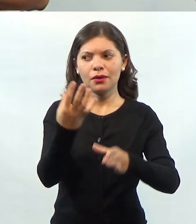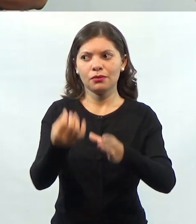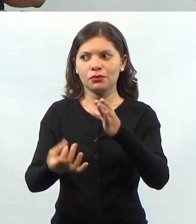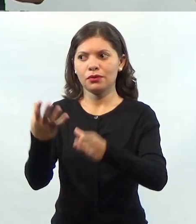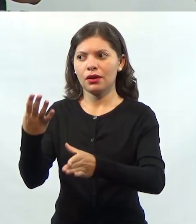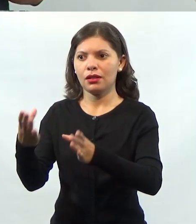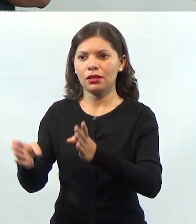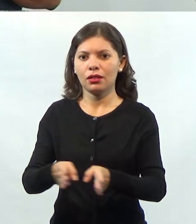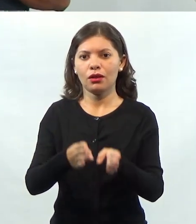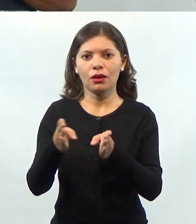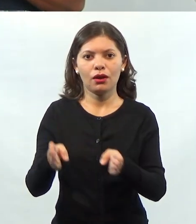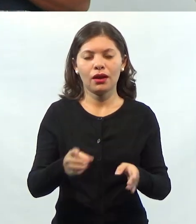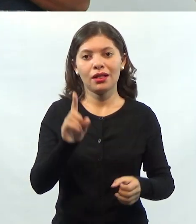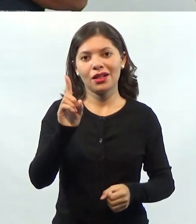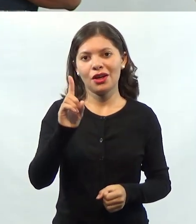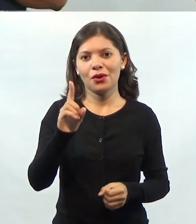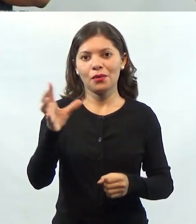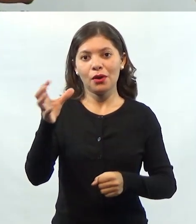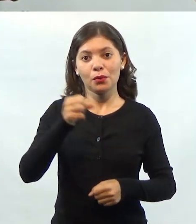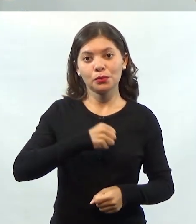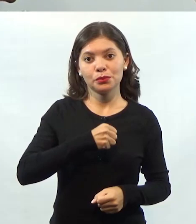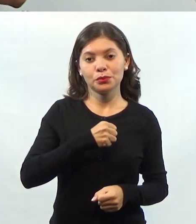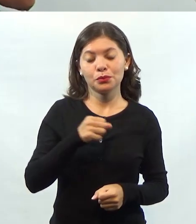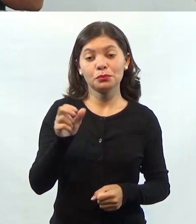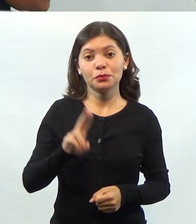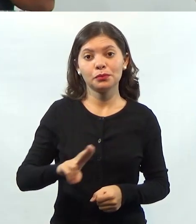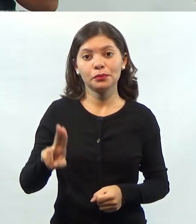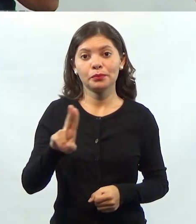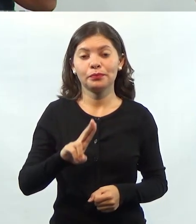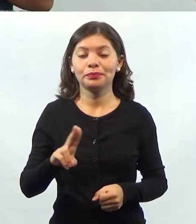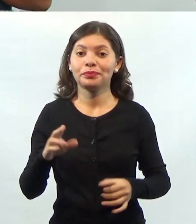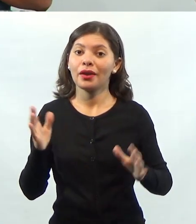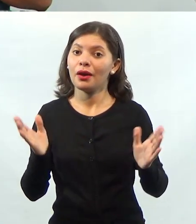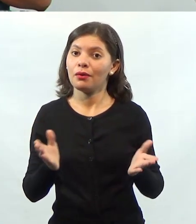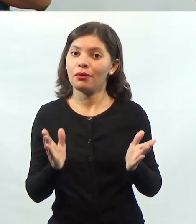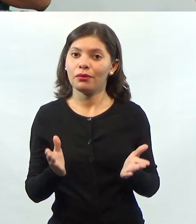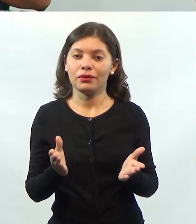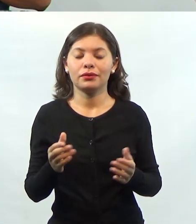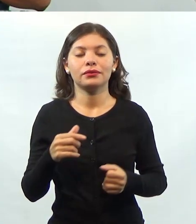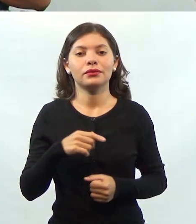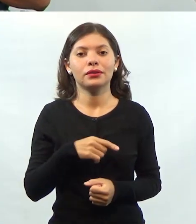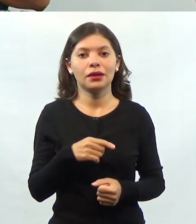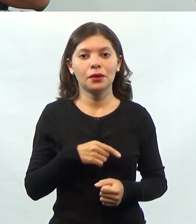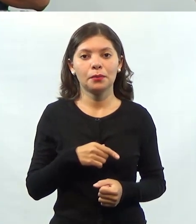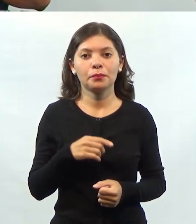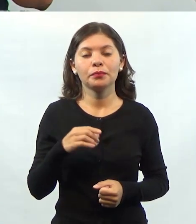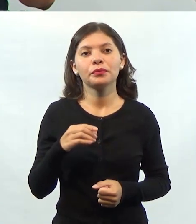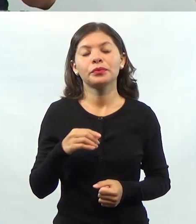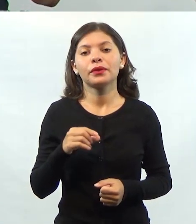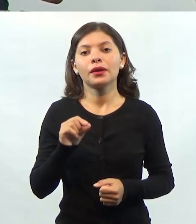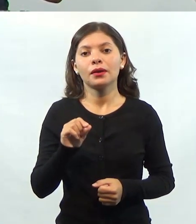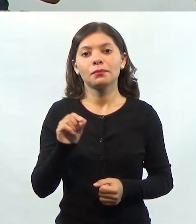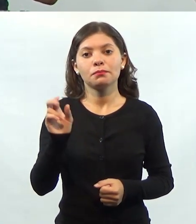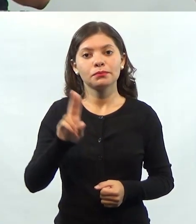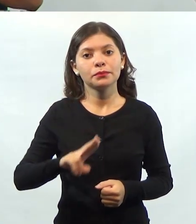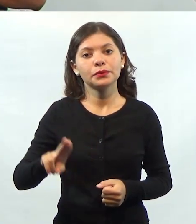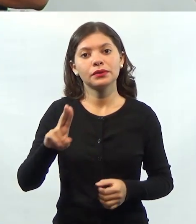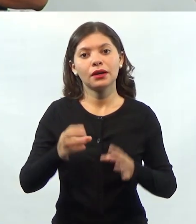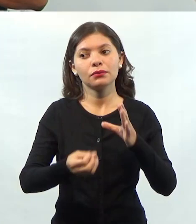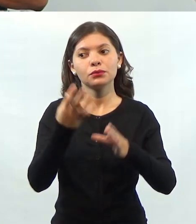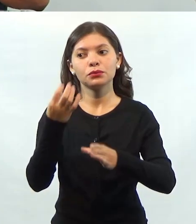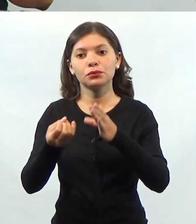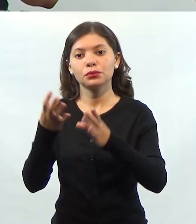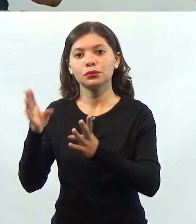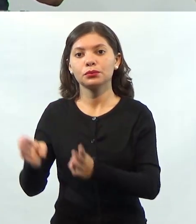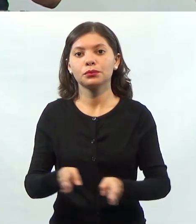bens. Então, ela é um bem de consumo. agora, quando você tem um bem que ele vai ser utilizado para a produção